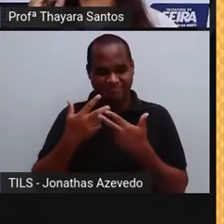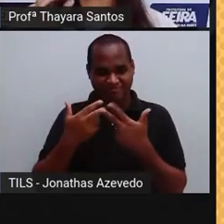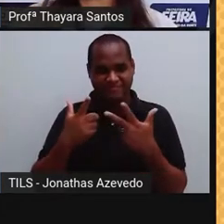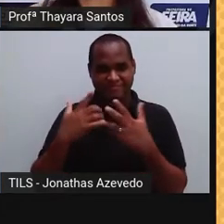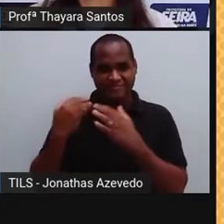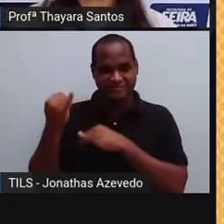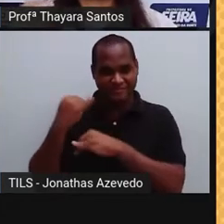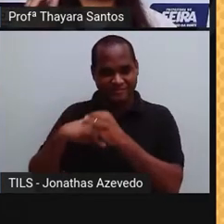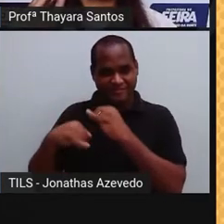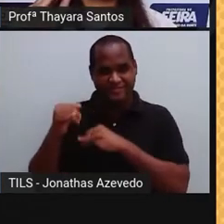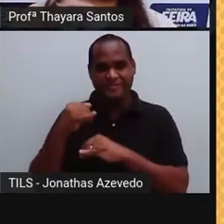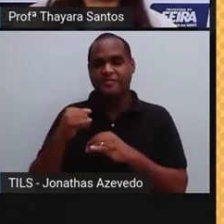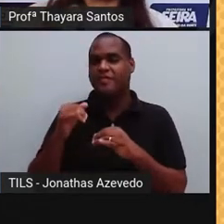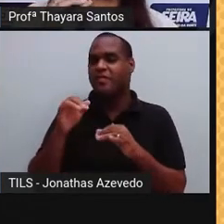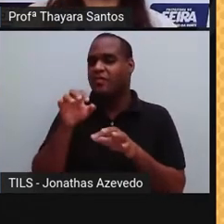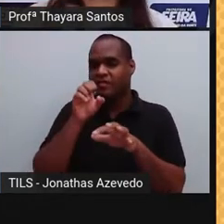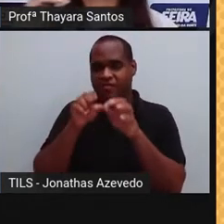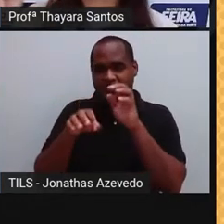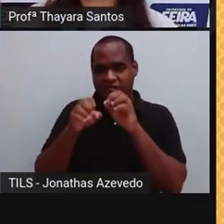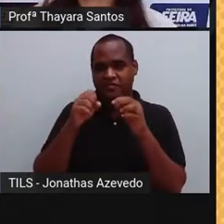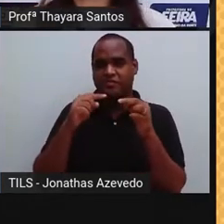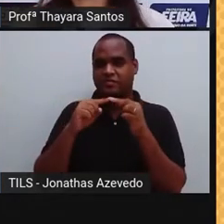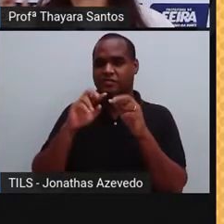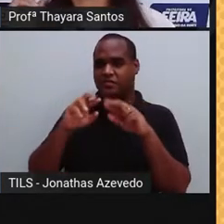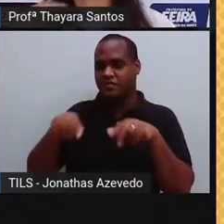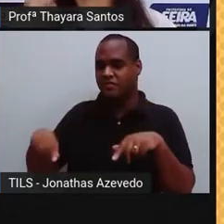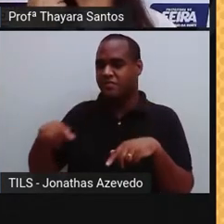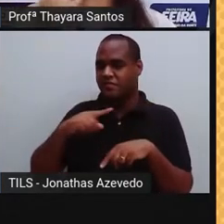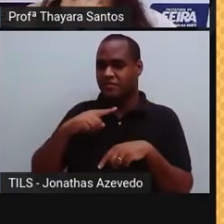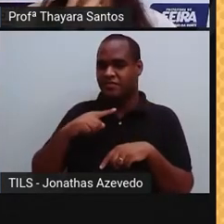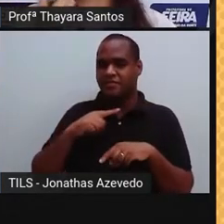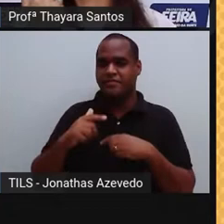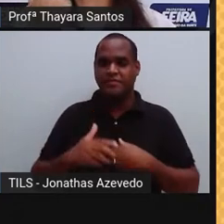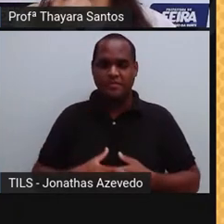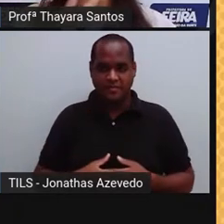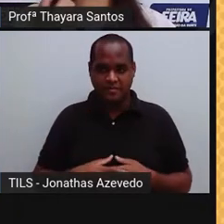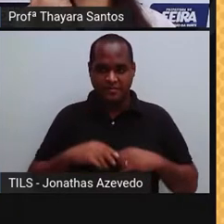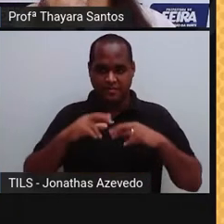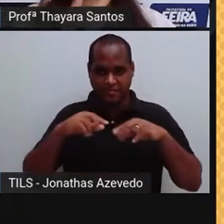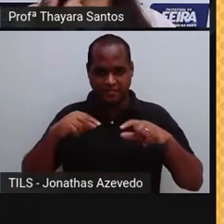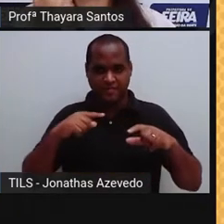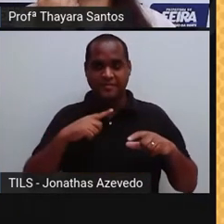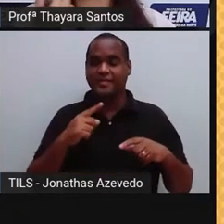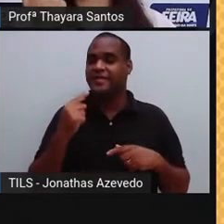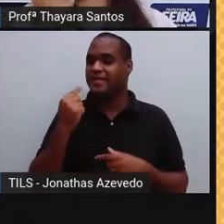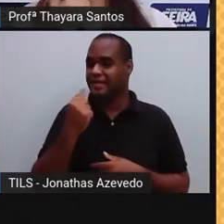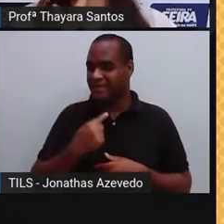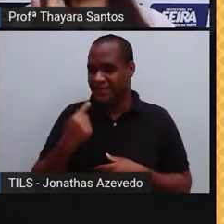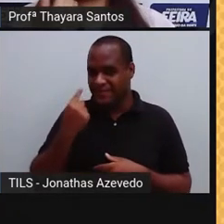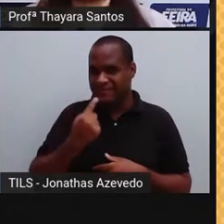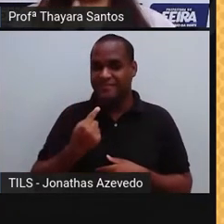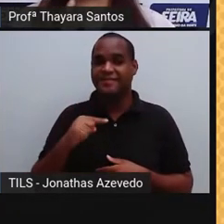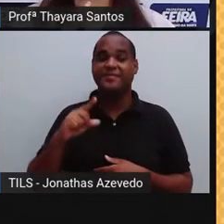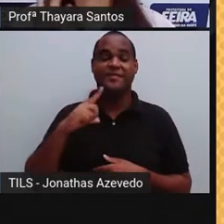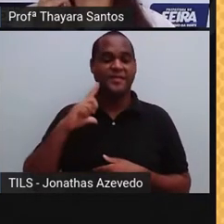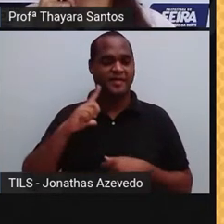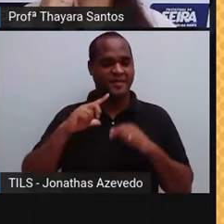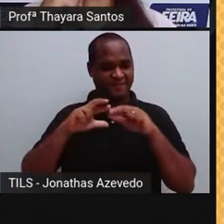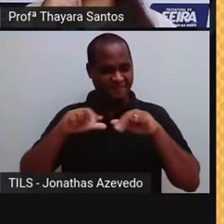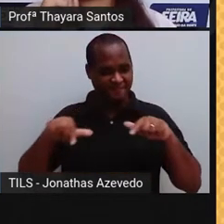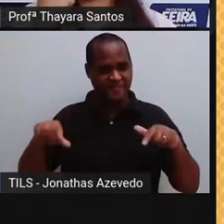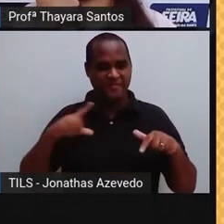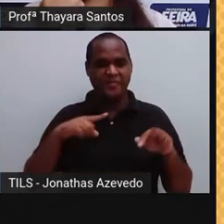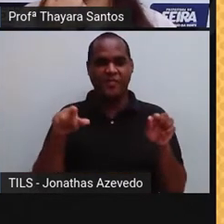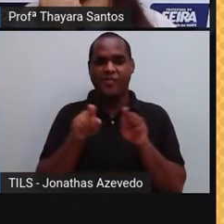esses receptores, que são quimio-receptores, estão tanto aqui na nossa língua, na nossa boca, de uma forma geral,